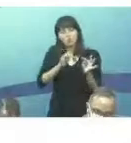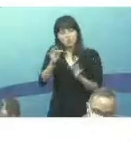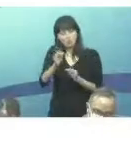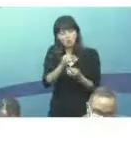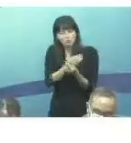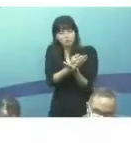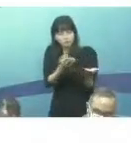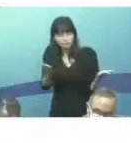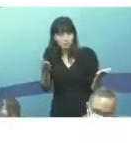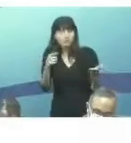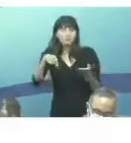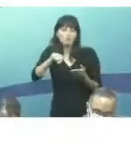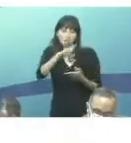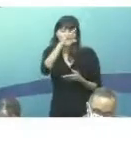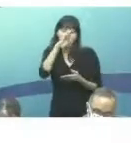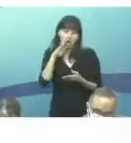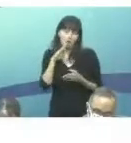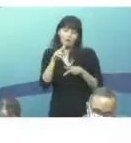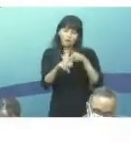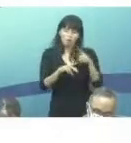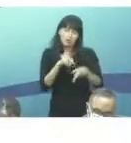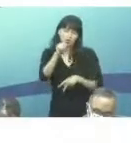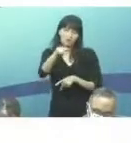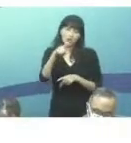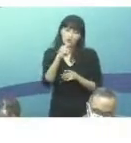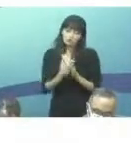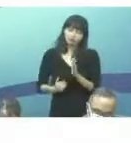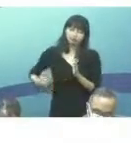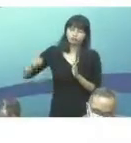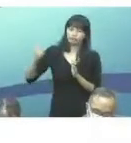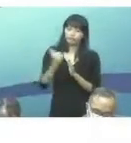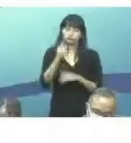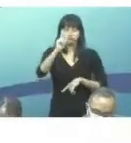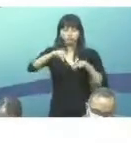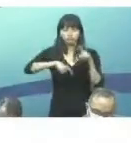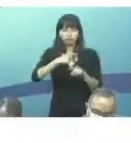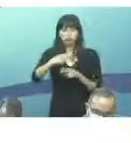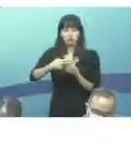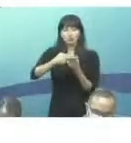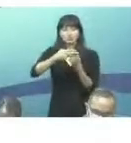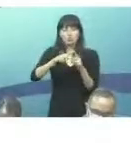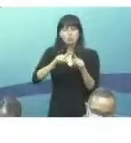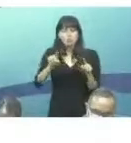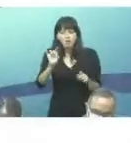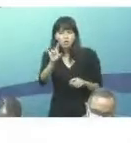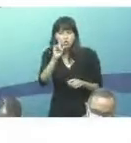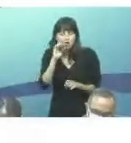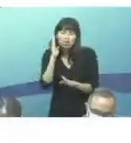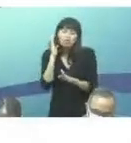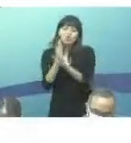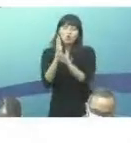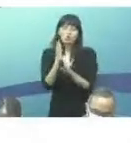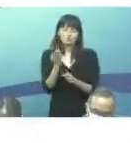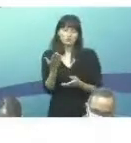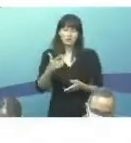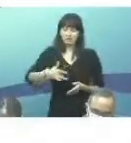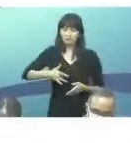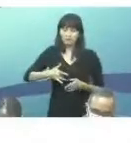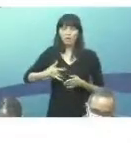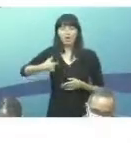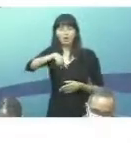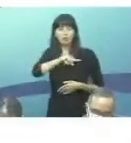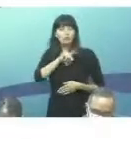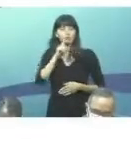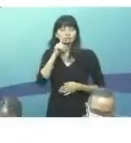básico para tuberculose. Isso é um grande avanço do SUS. Mas, mais do que a tuberculose diagnosticada, nos preocupa muito